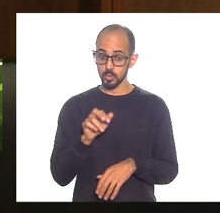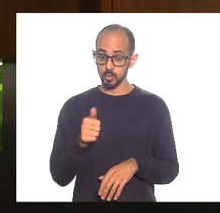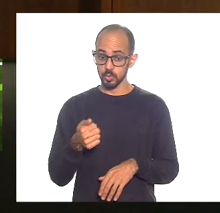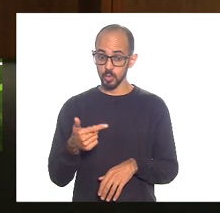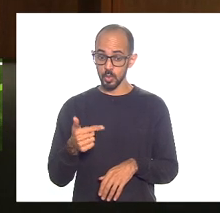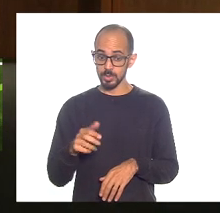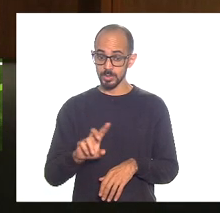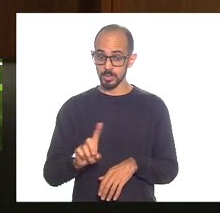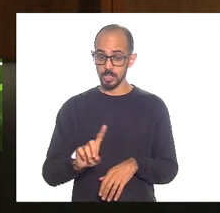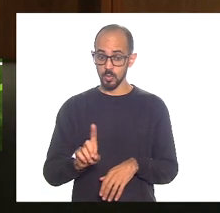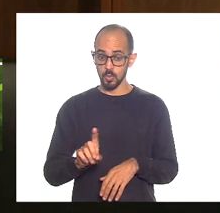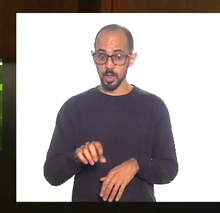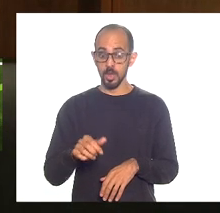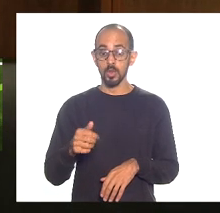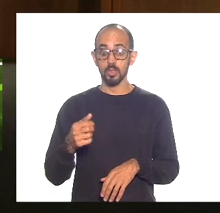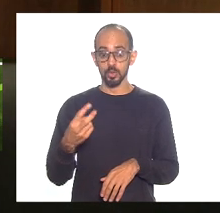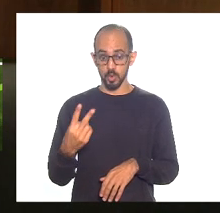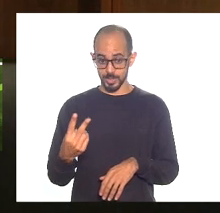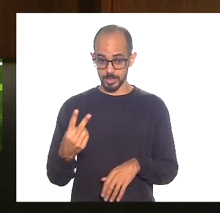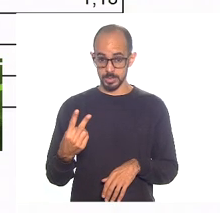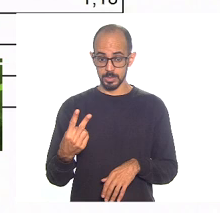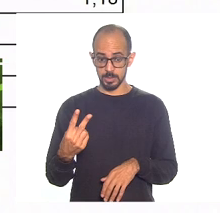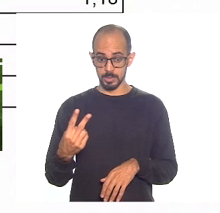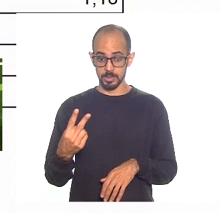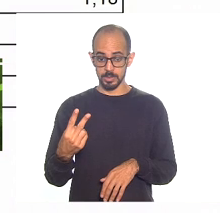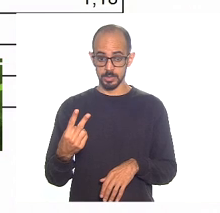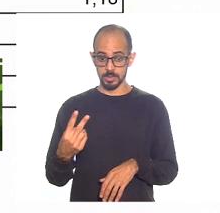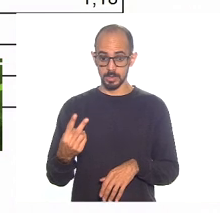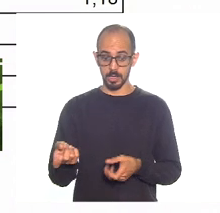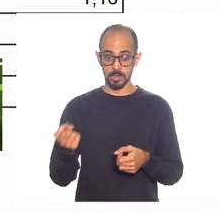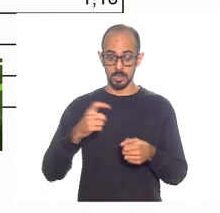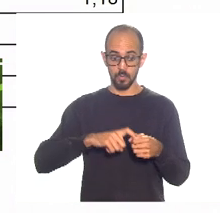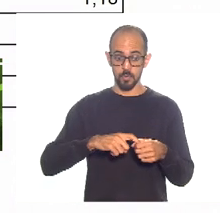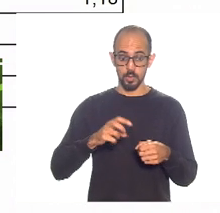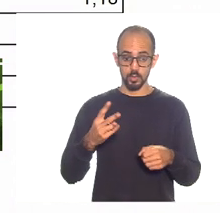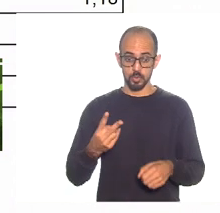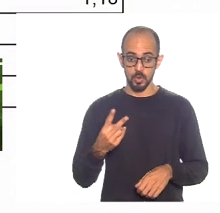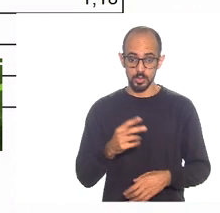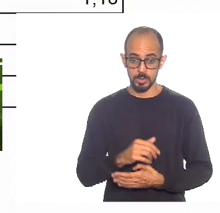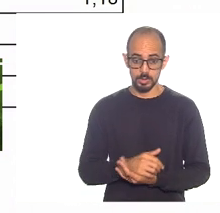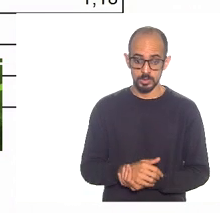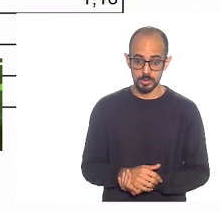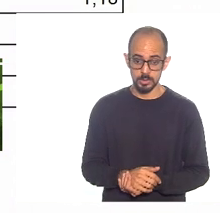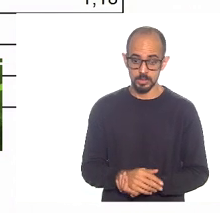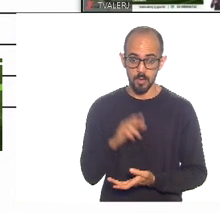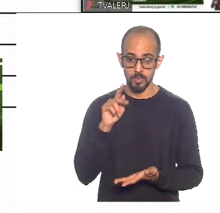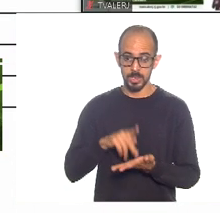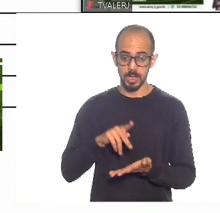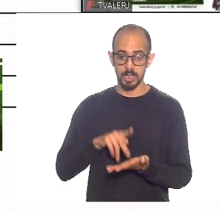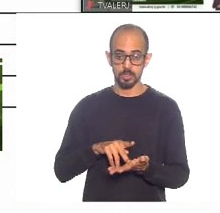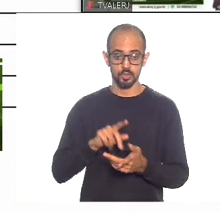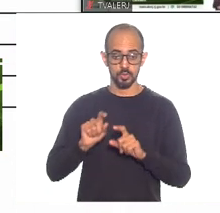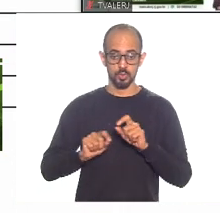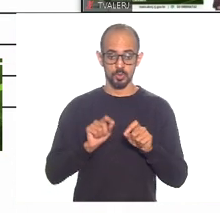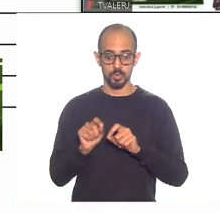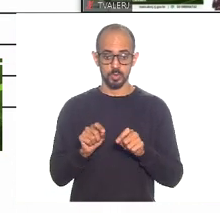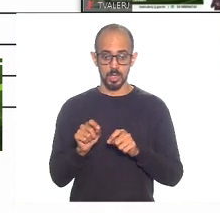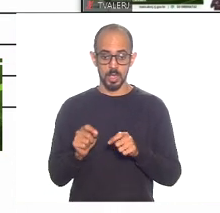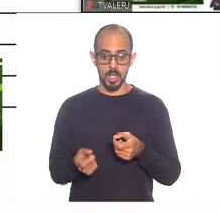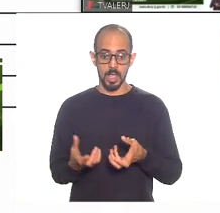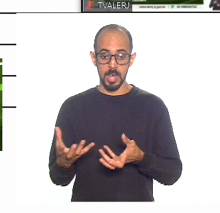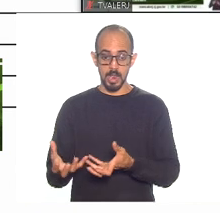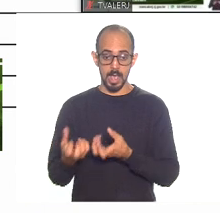O Mauro, dois. Arrecadou dois, desculpe. Dois. Arrecadou dois, né? E, na verdade, quer dizer, recebeu 10,